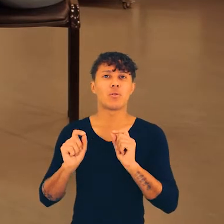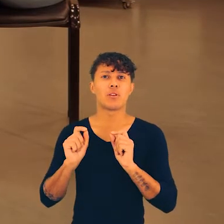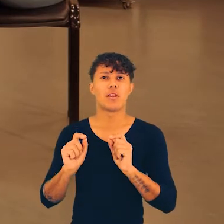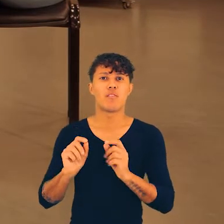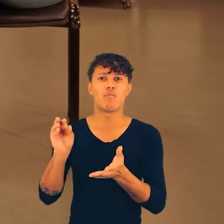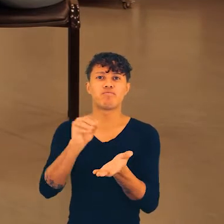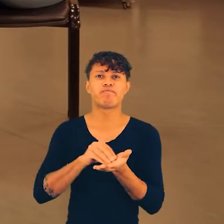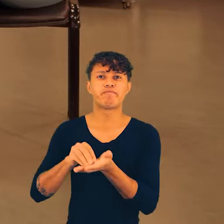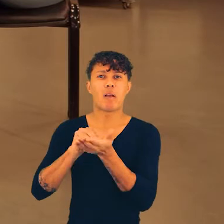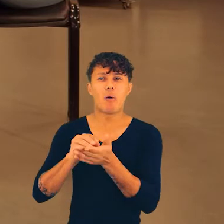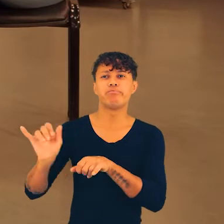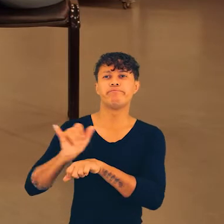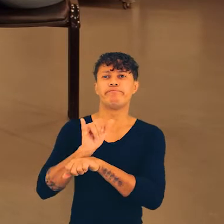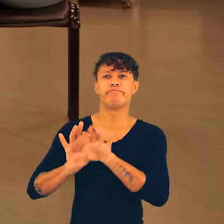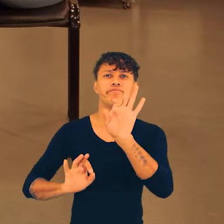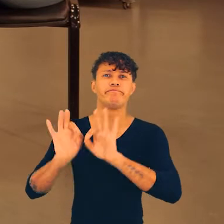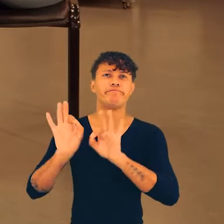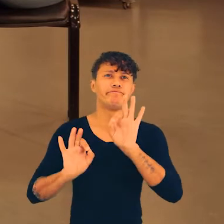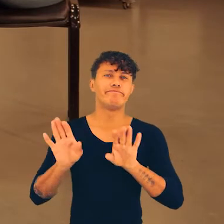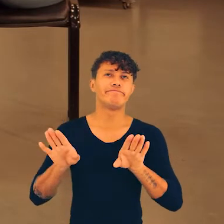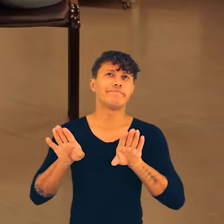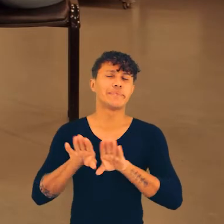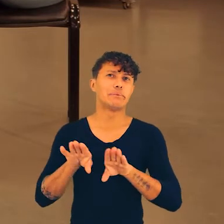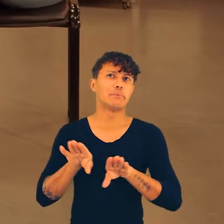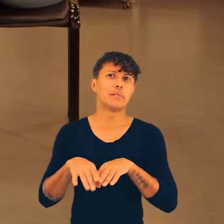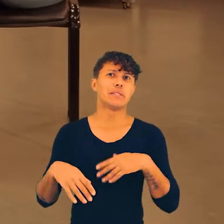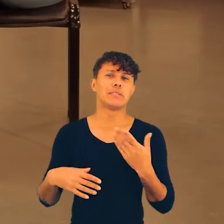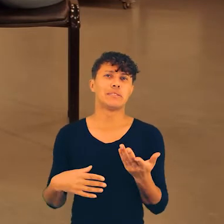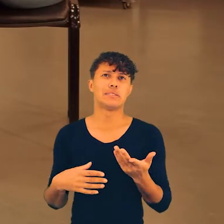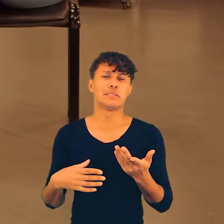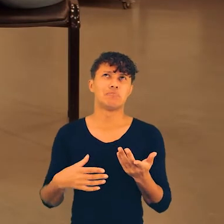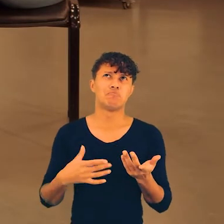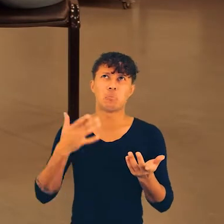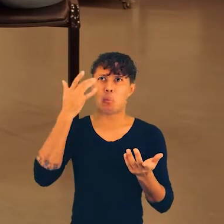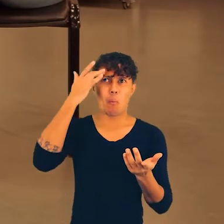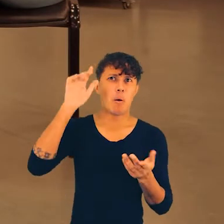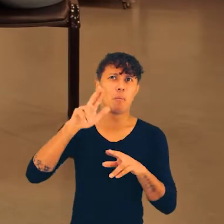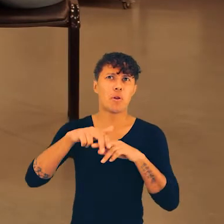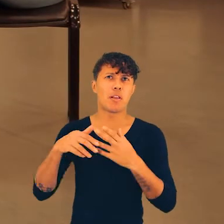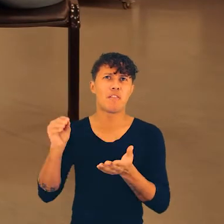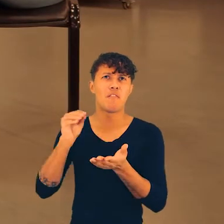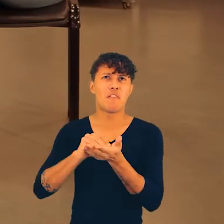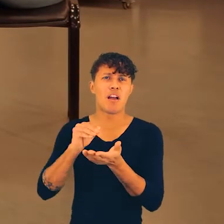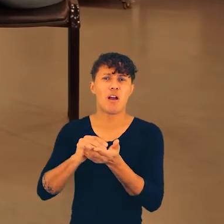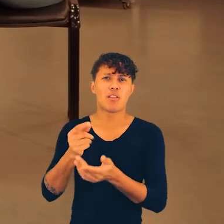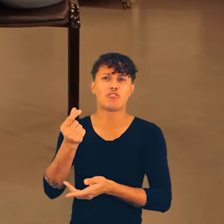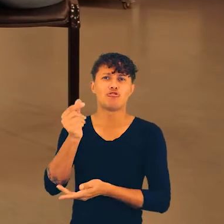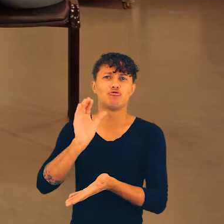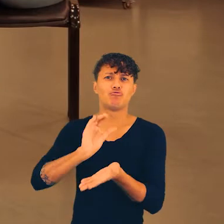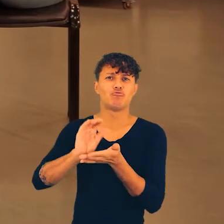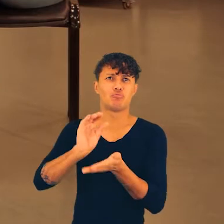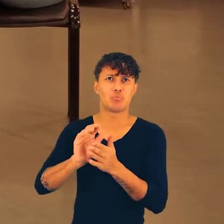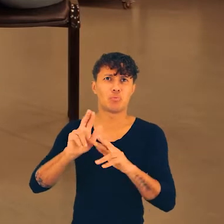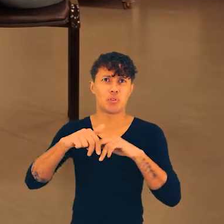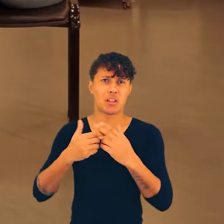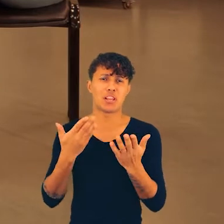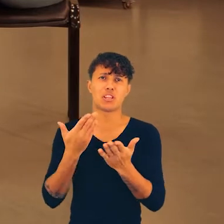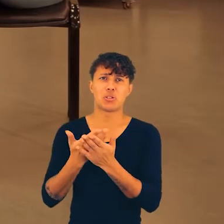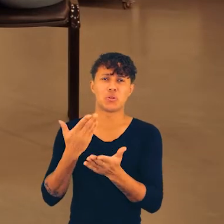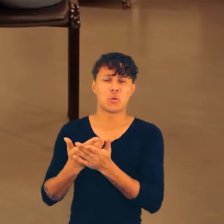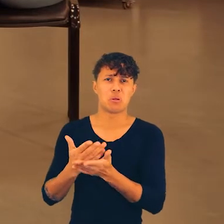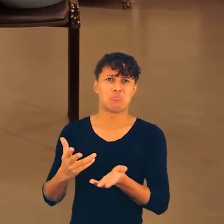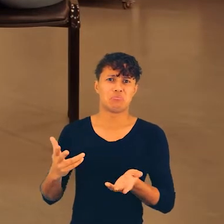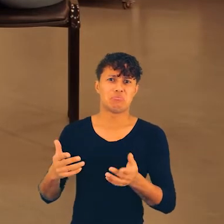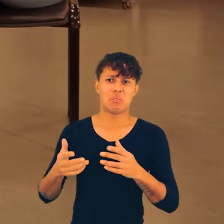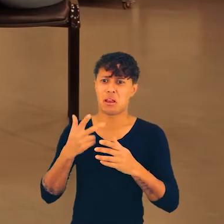havia dito, por conta de falta de organização e também não sei se foi falta de recurso, porque